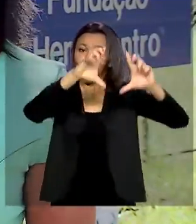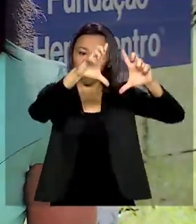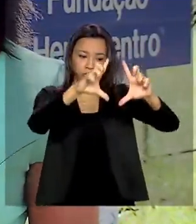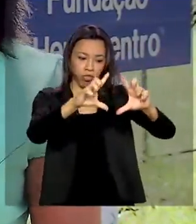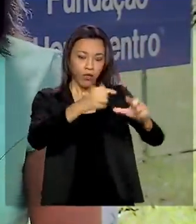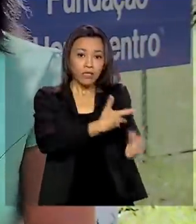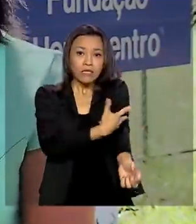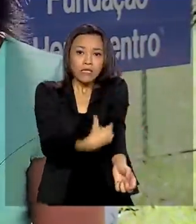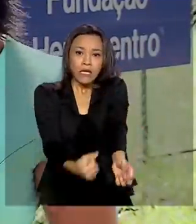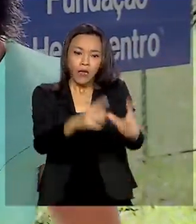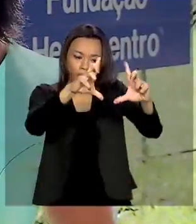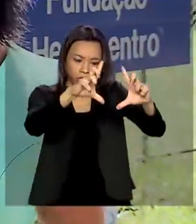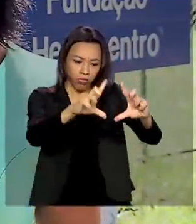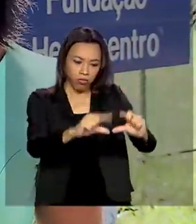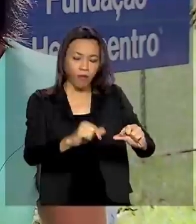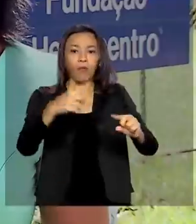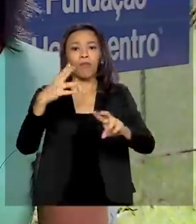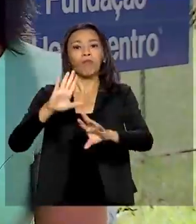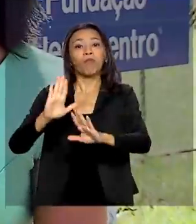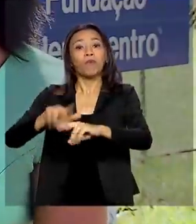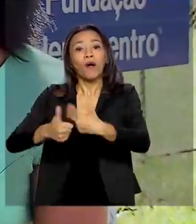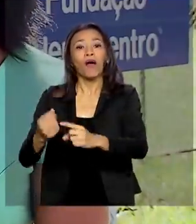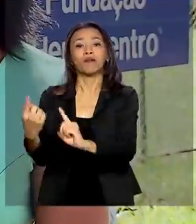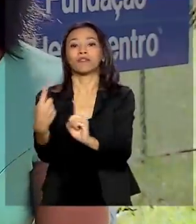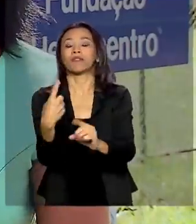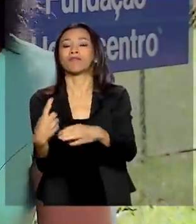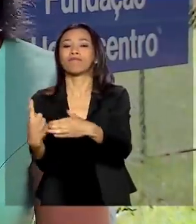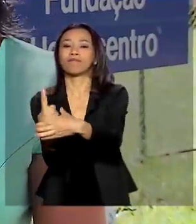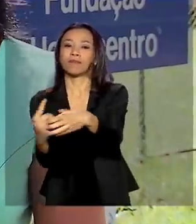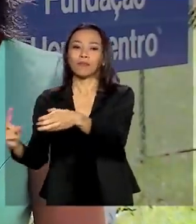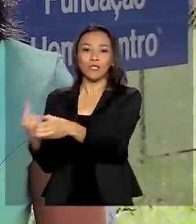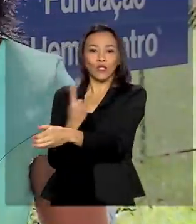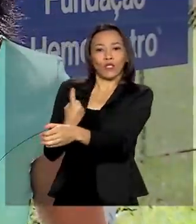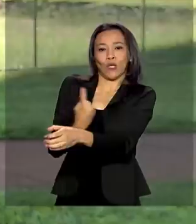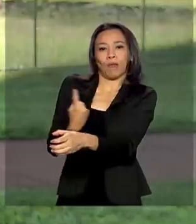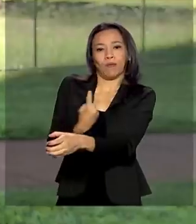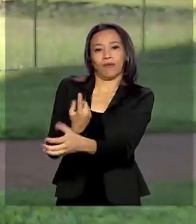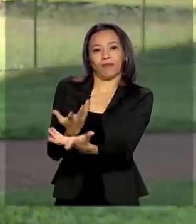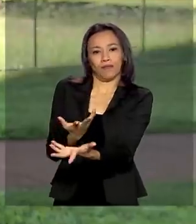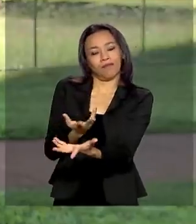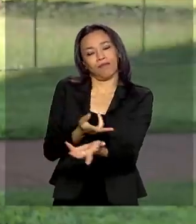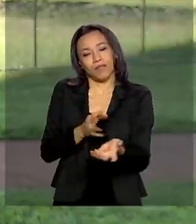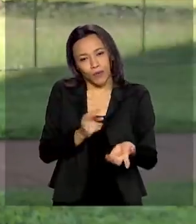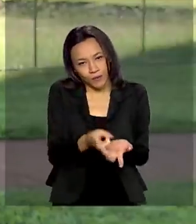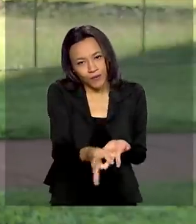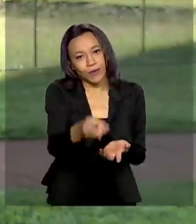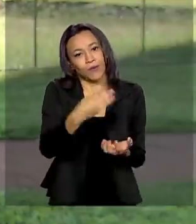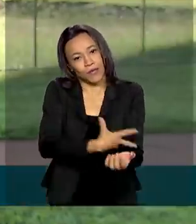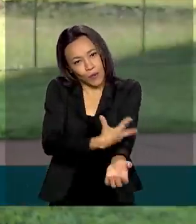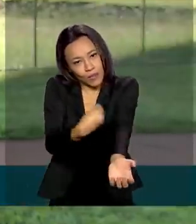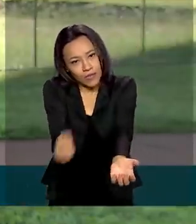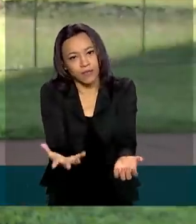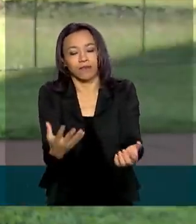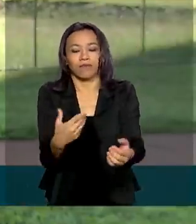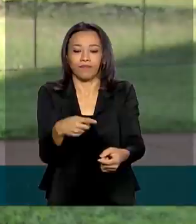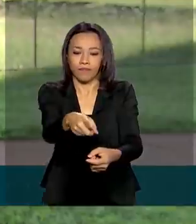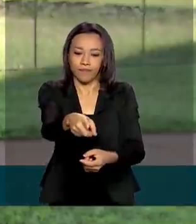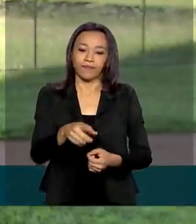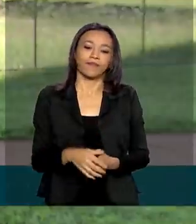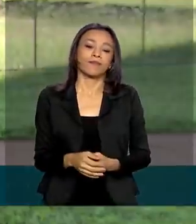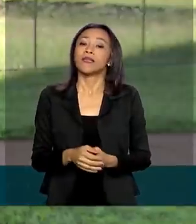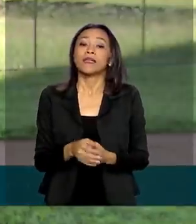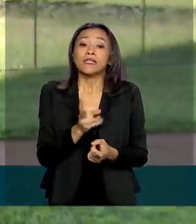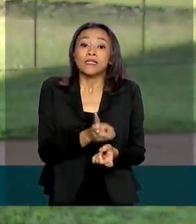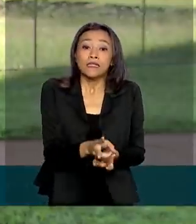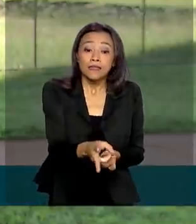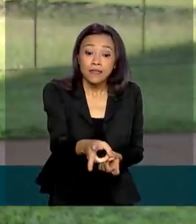medidas de isolamento social. E a demanda por sangue não para. Essa campanha irá seguir sempre com